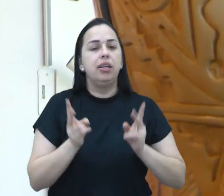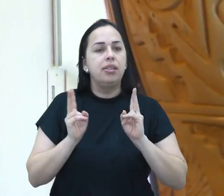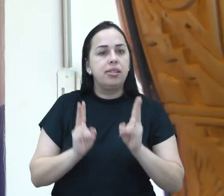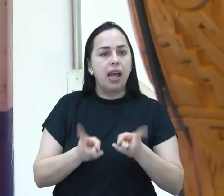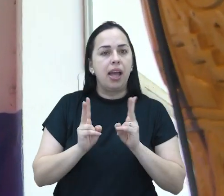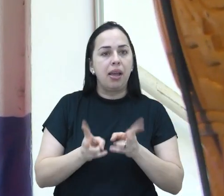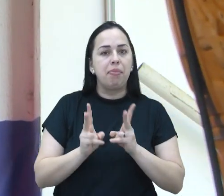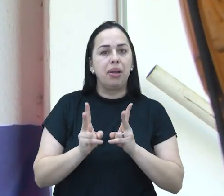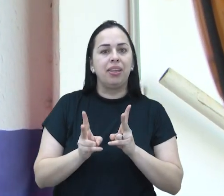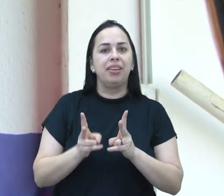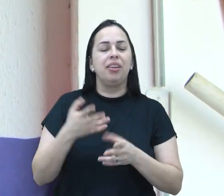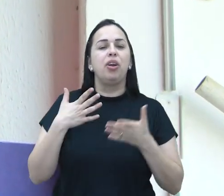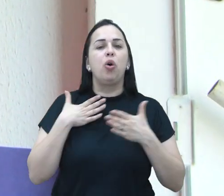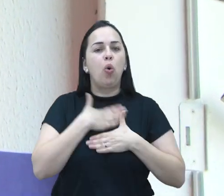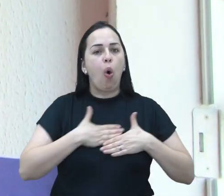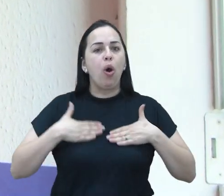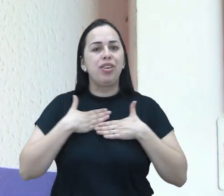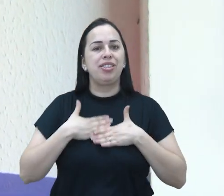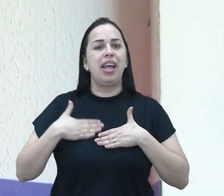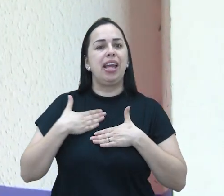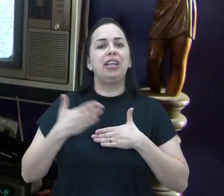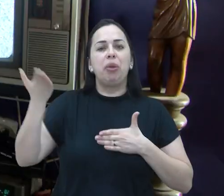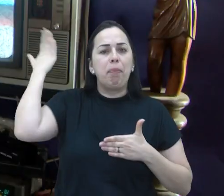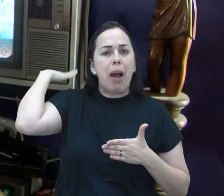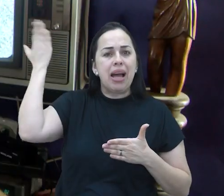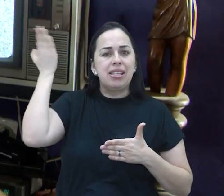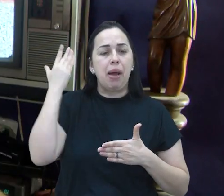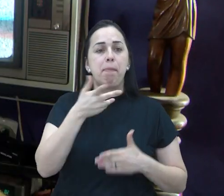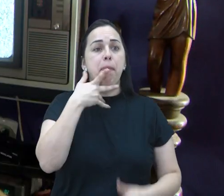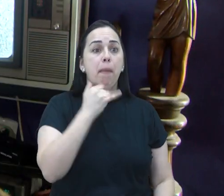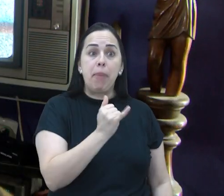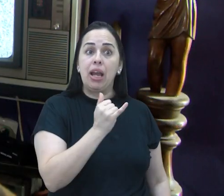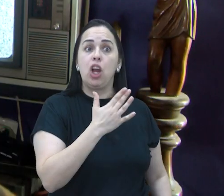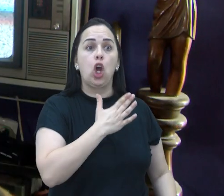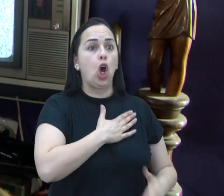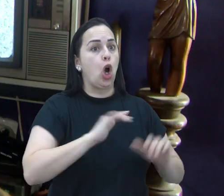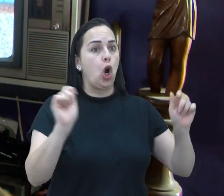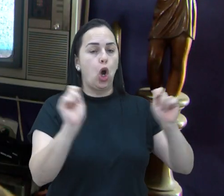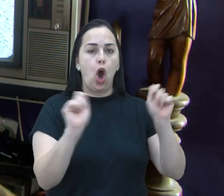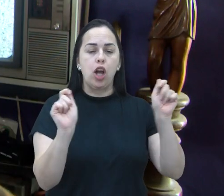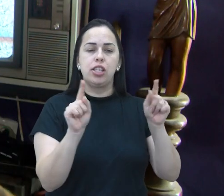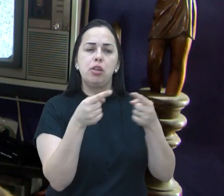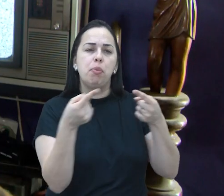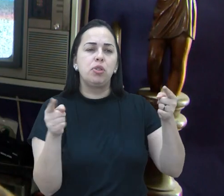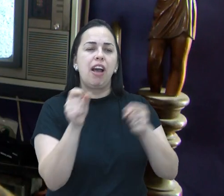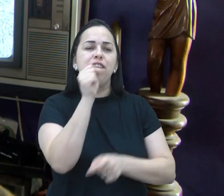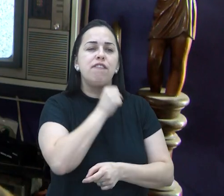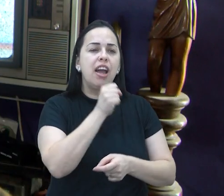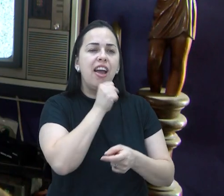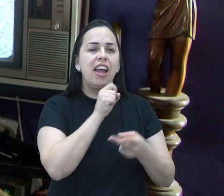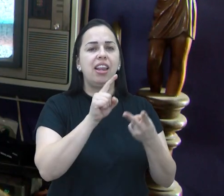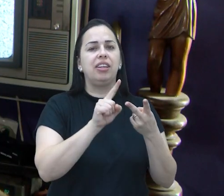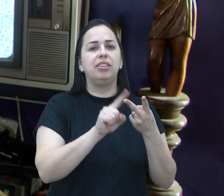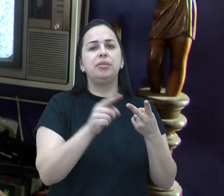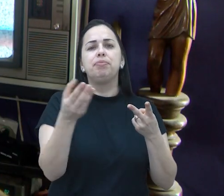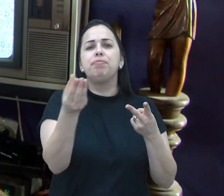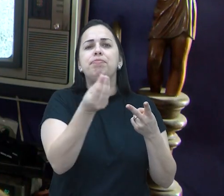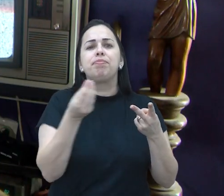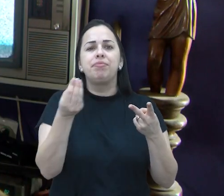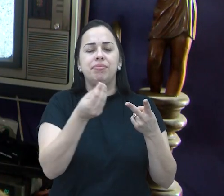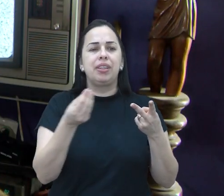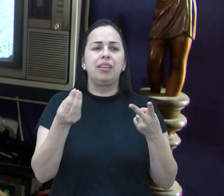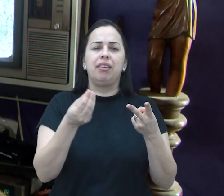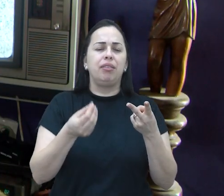começou com a influência dos pais, desde a infância. Eu sempre tive acesso ao mundo vintage por conta do meu pai, né? Ele gosta muito de